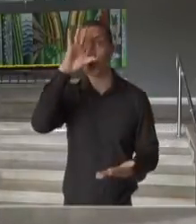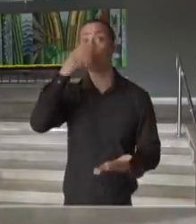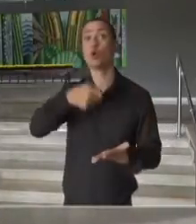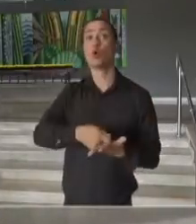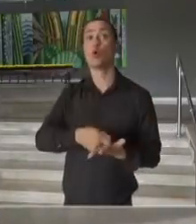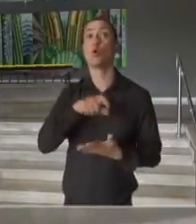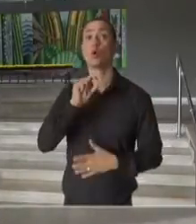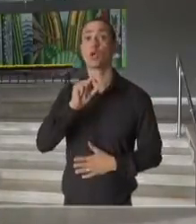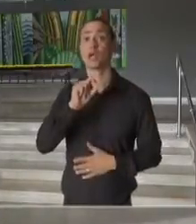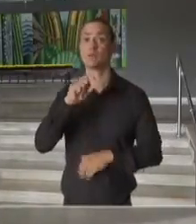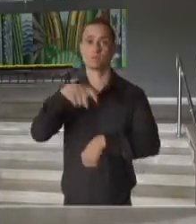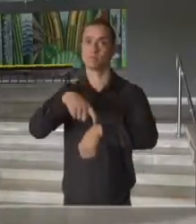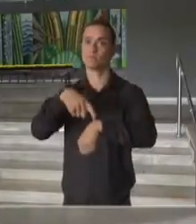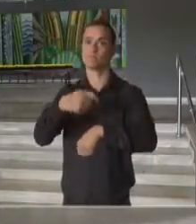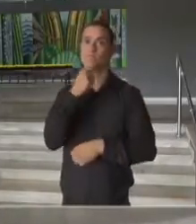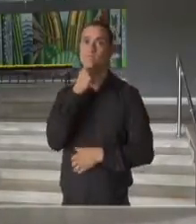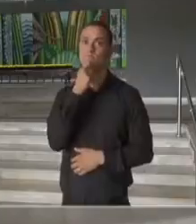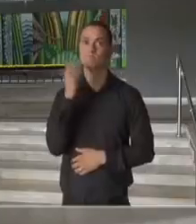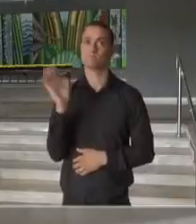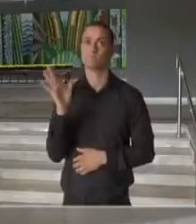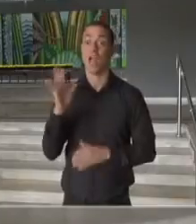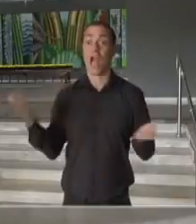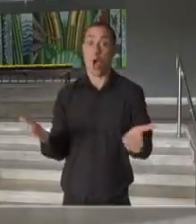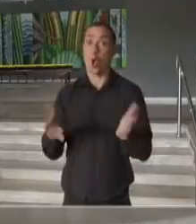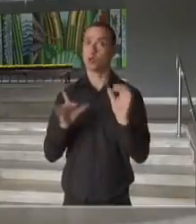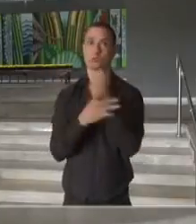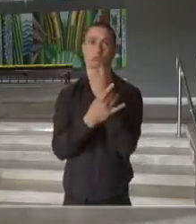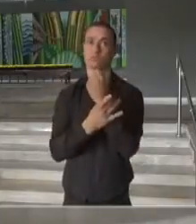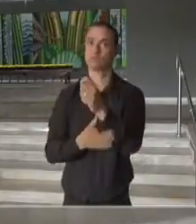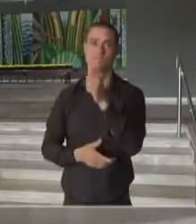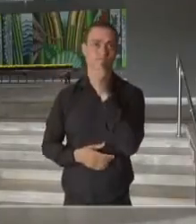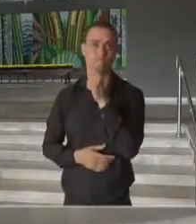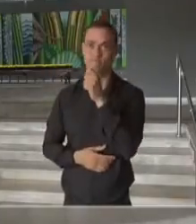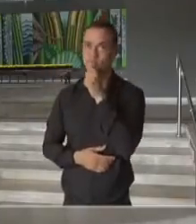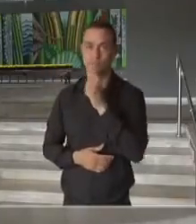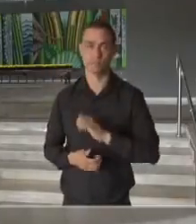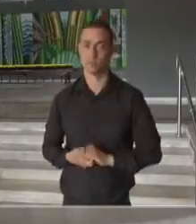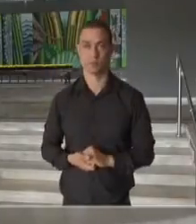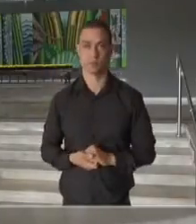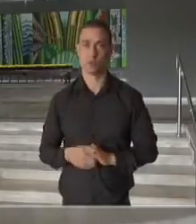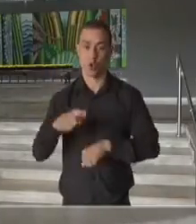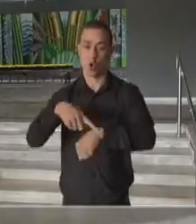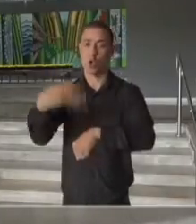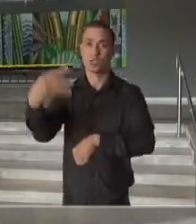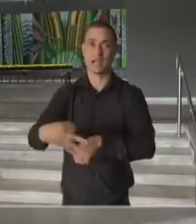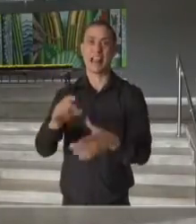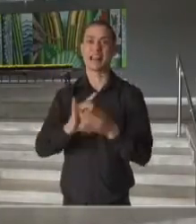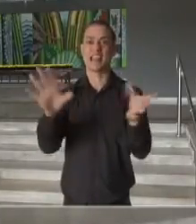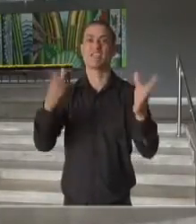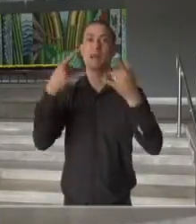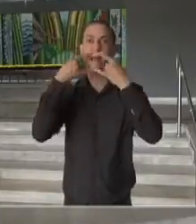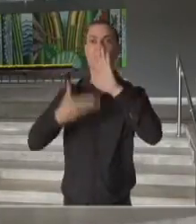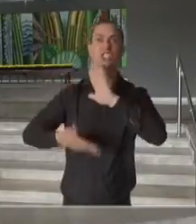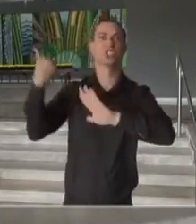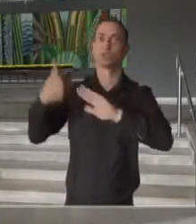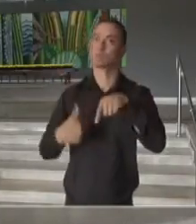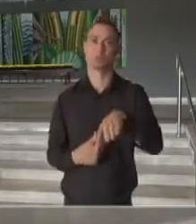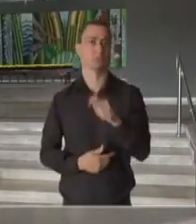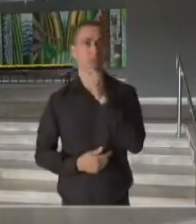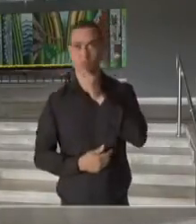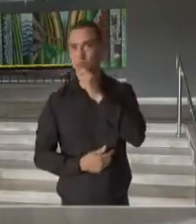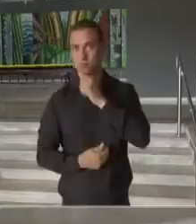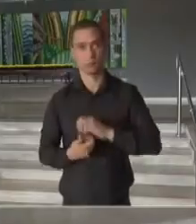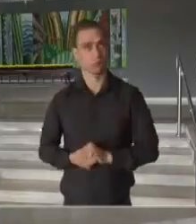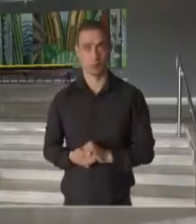é que esse momento ainda não é seguro, adequado, à liberação do uso das máscaras. Nós